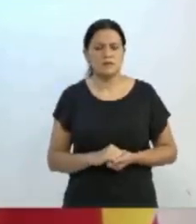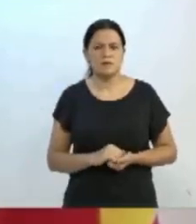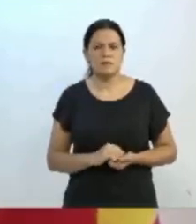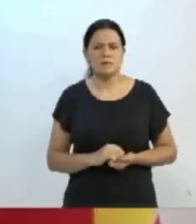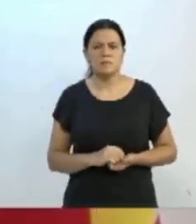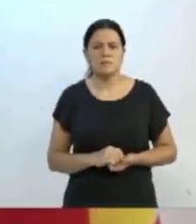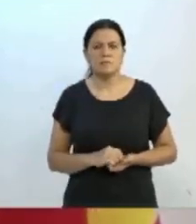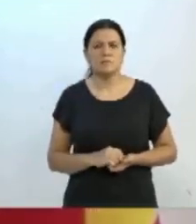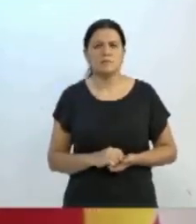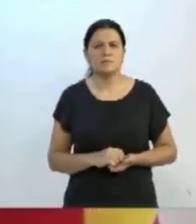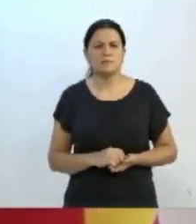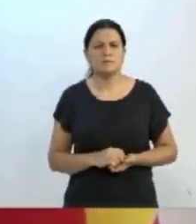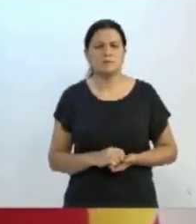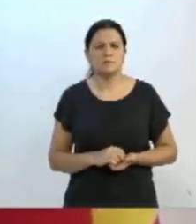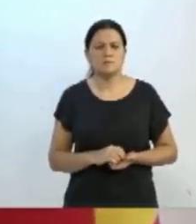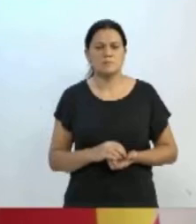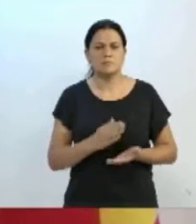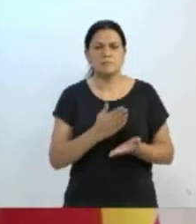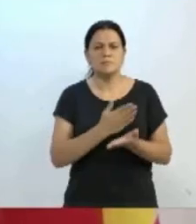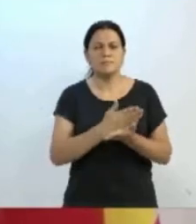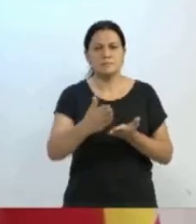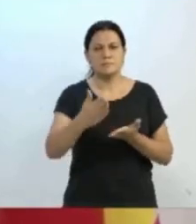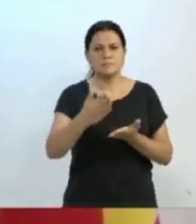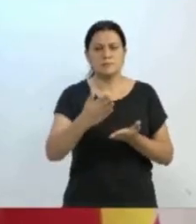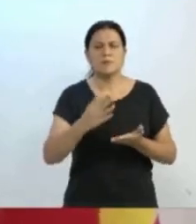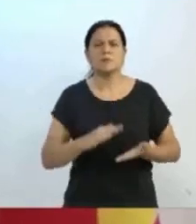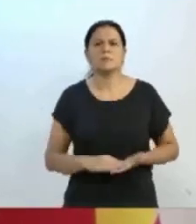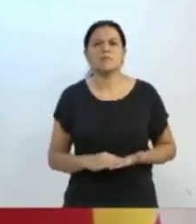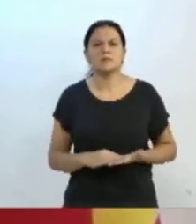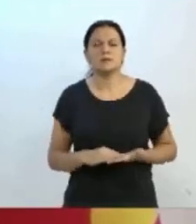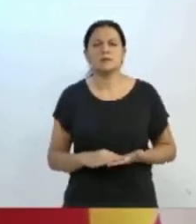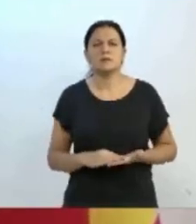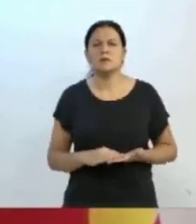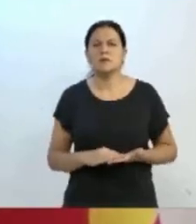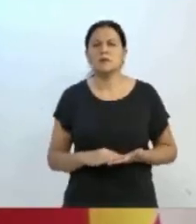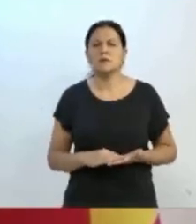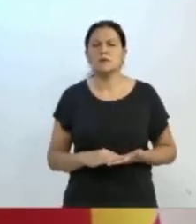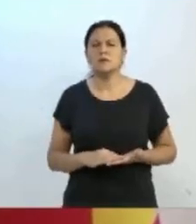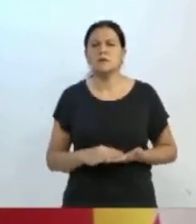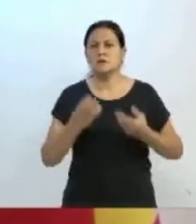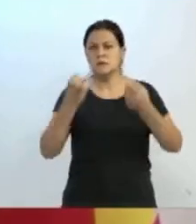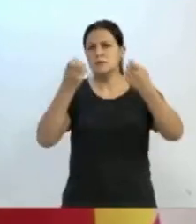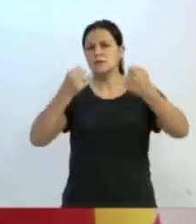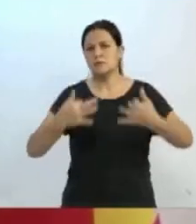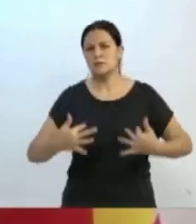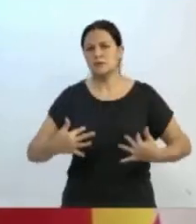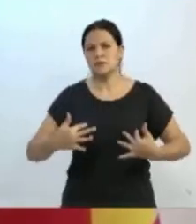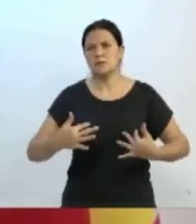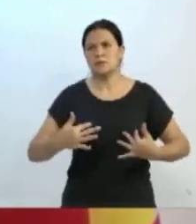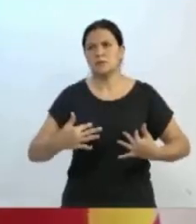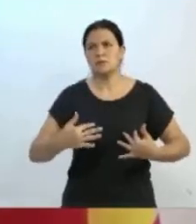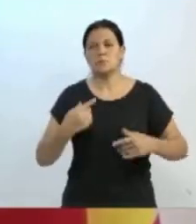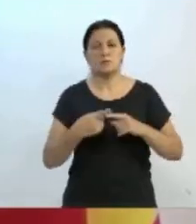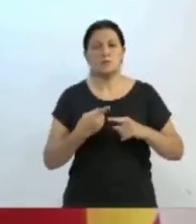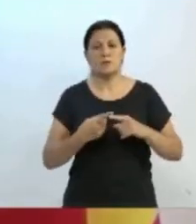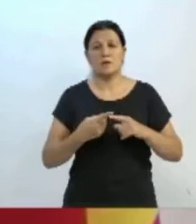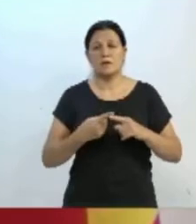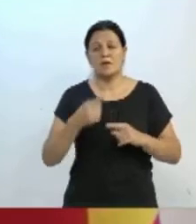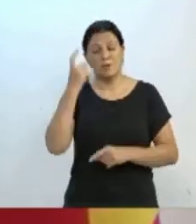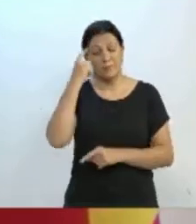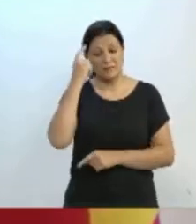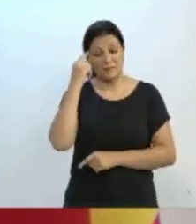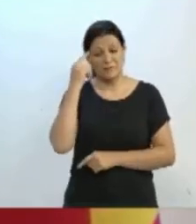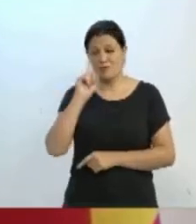Quero iniciar fazendo a fala que eu não acreditava que eu iria fazer.